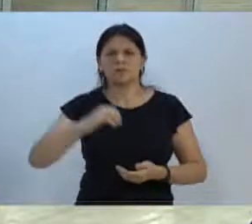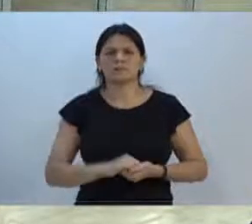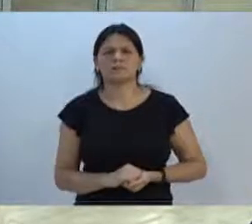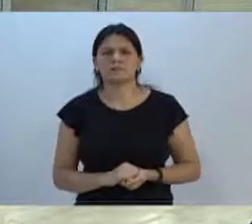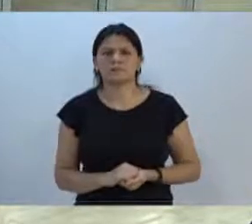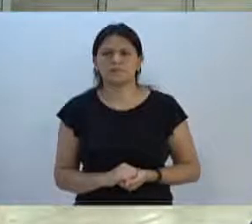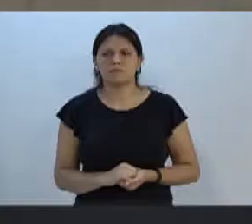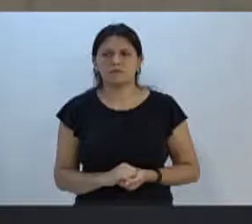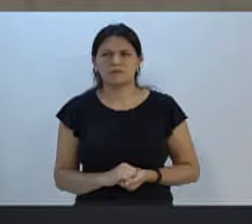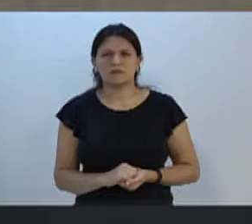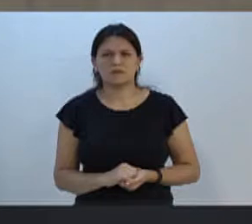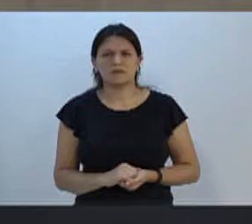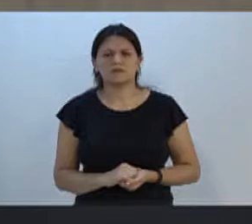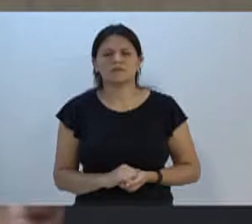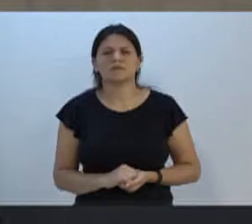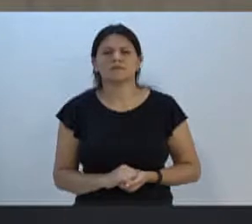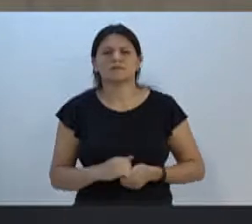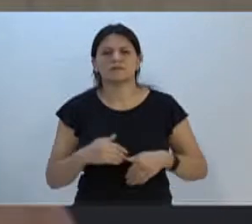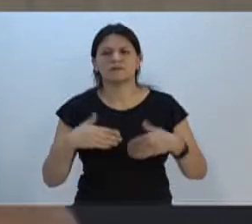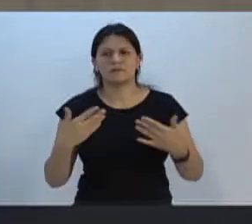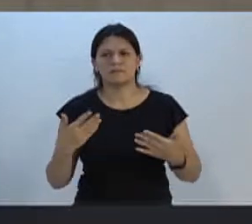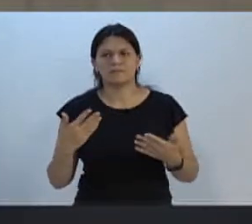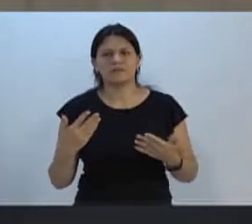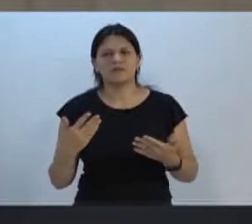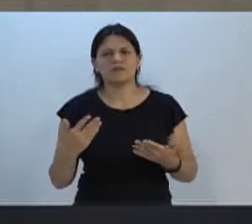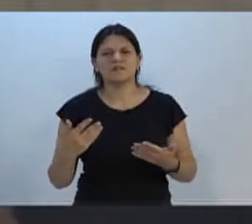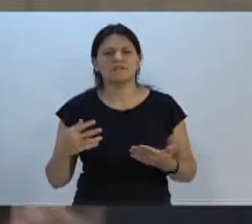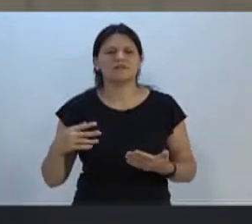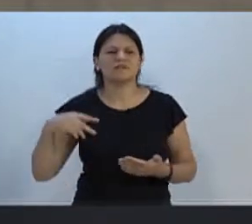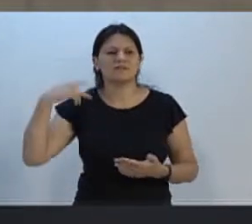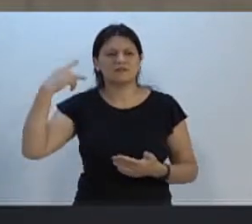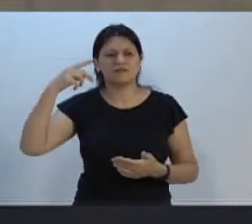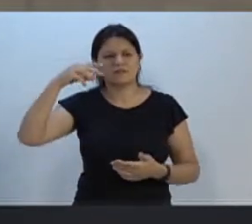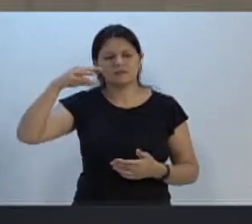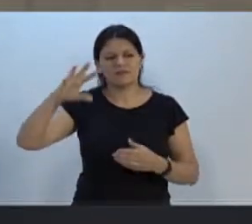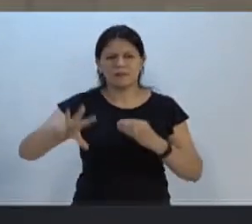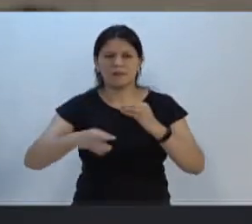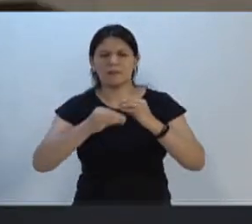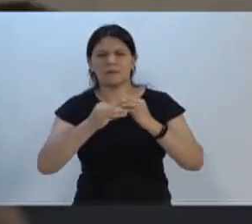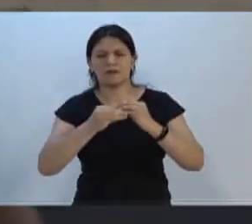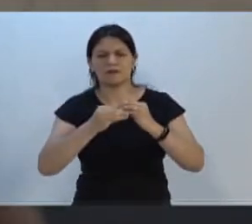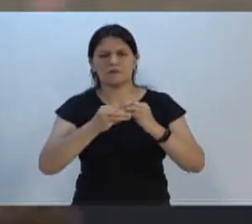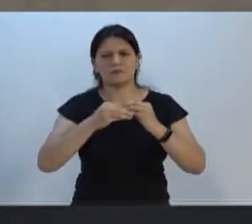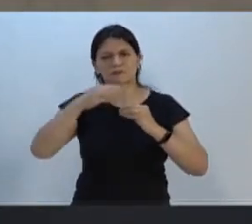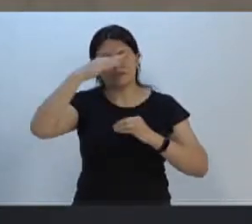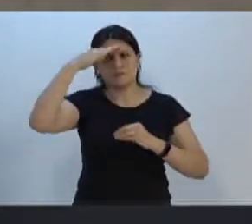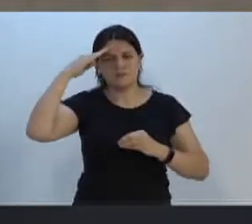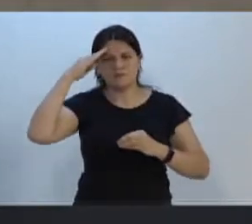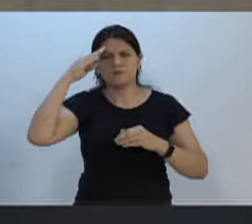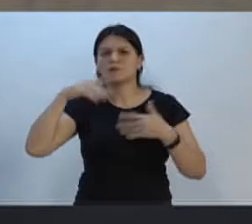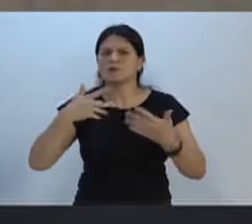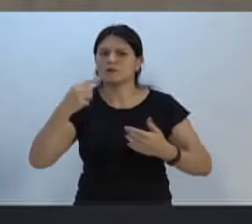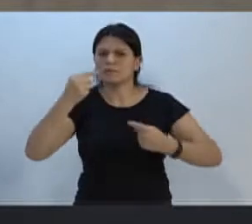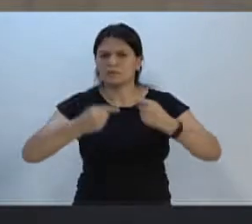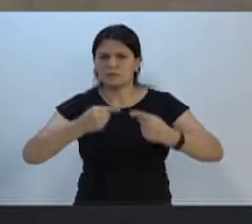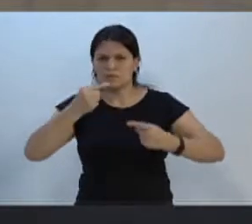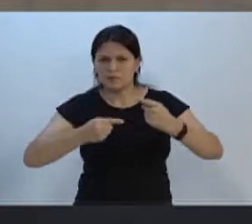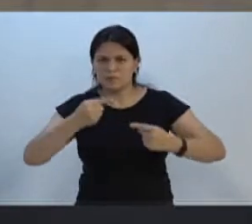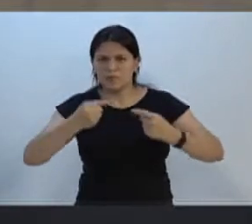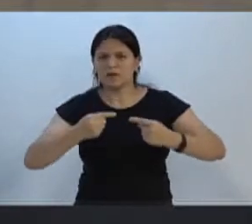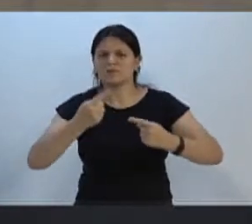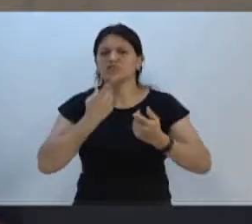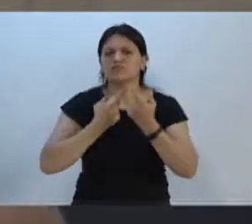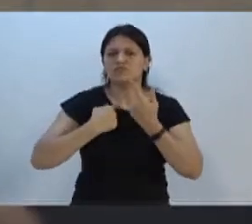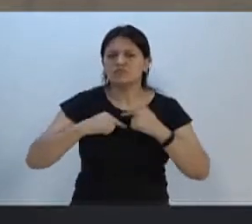Adriano Pereira. Vereador Jovino, saudade dos apartes aqui, mas especial de contribuir com o debate das necessidades dos anseios da população.